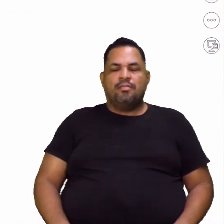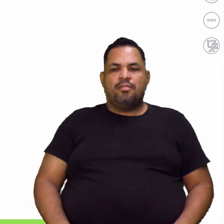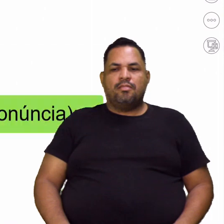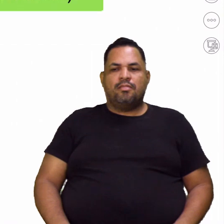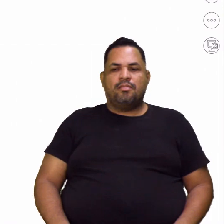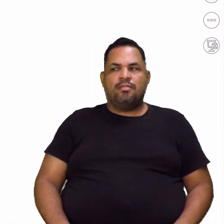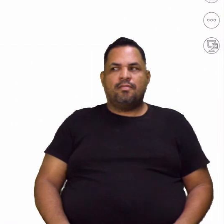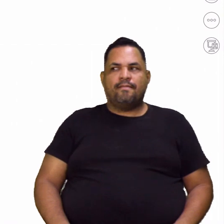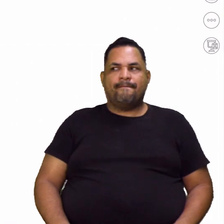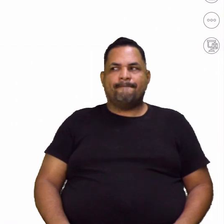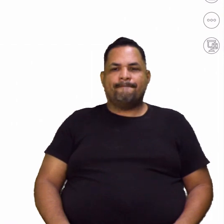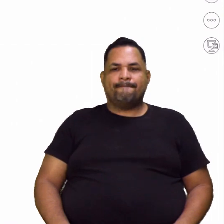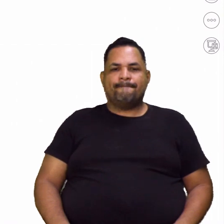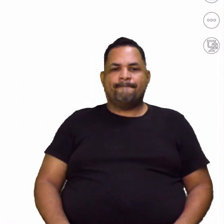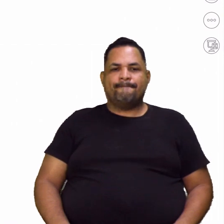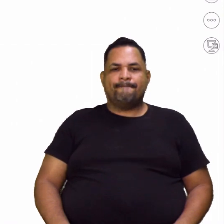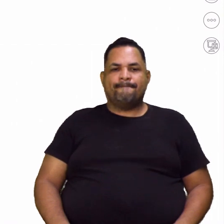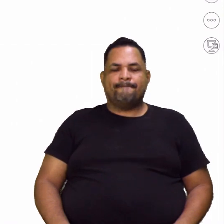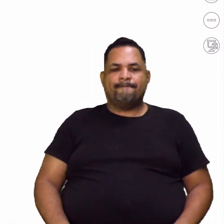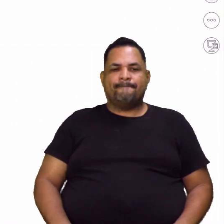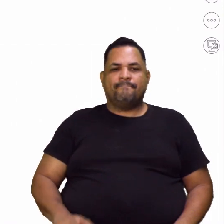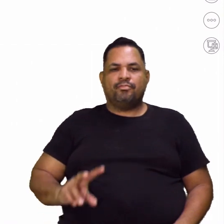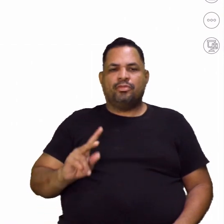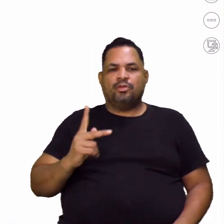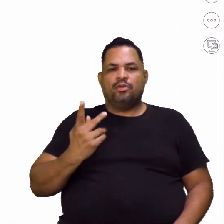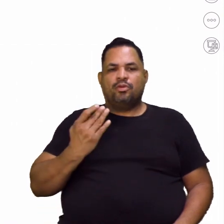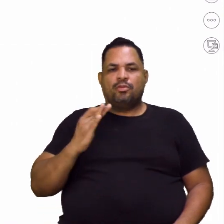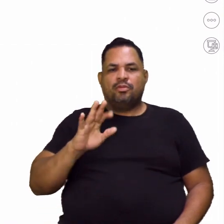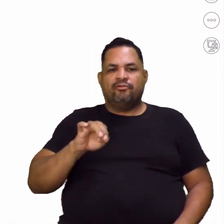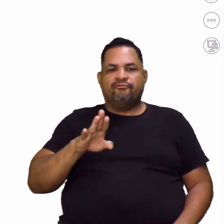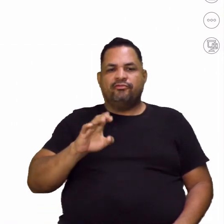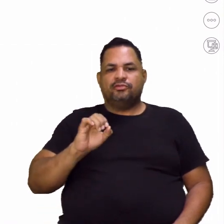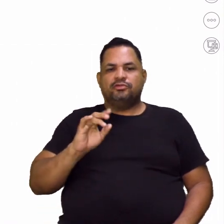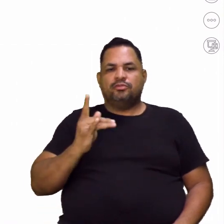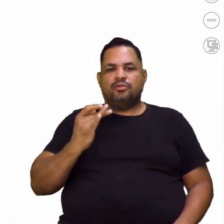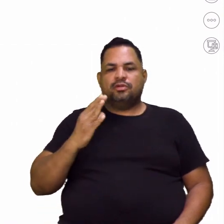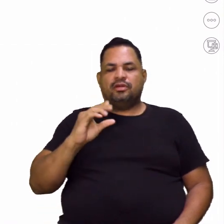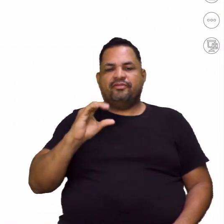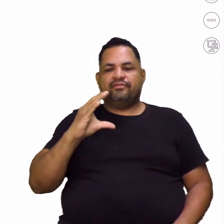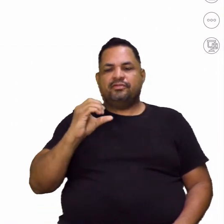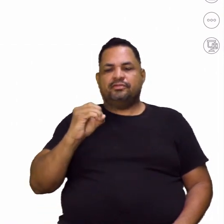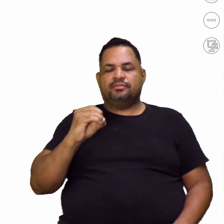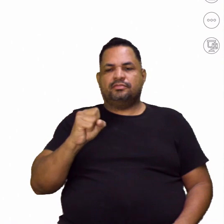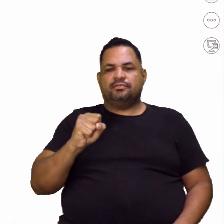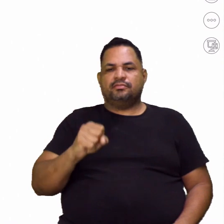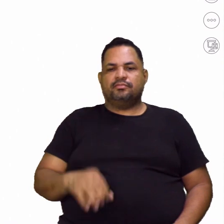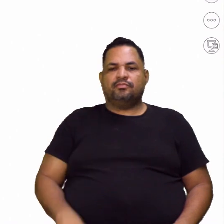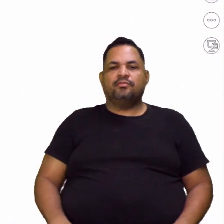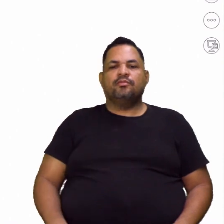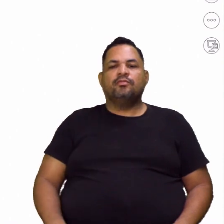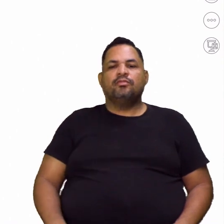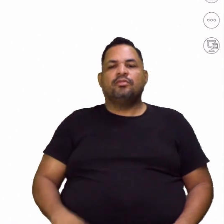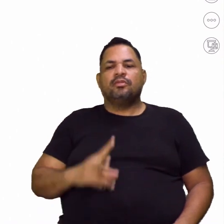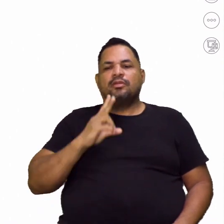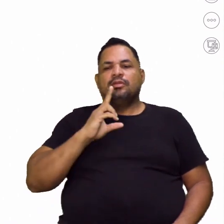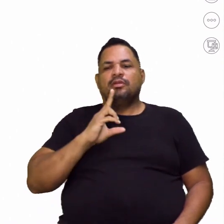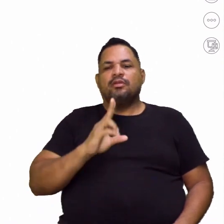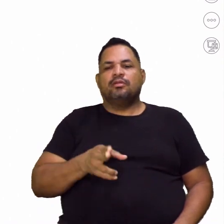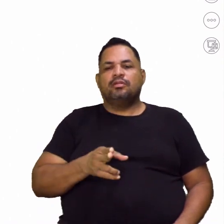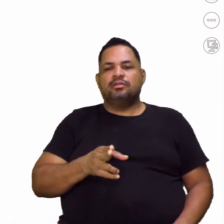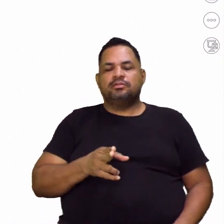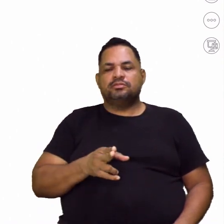Vamos lá, mais uma aqui. Para vocês, homófonos, homográficos. Olha, também. Iguais nas escritas.